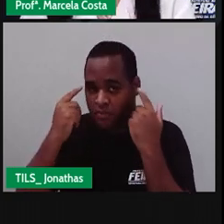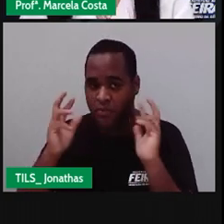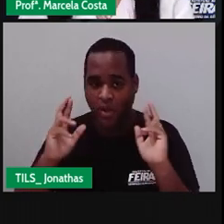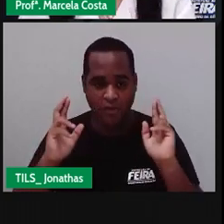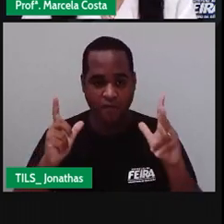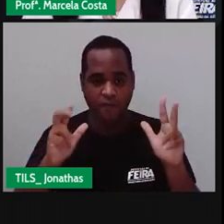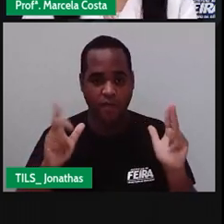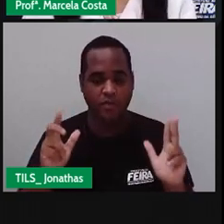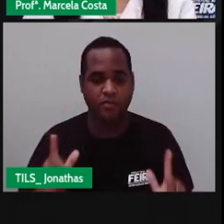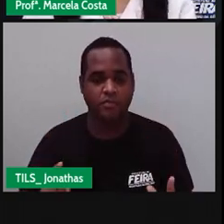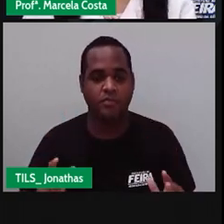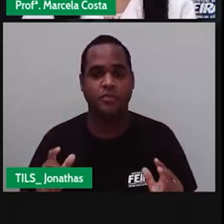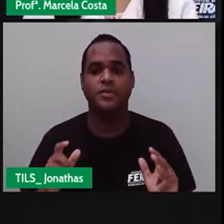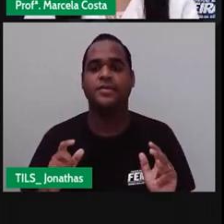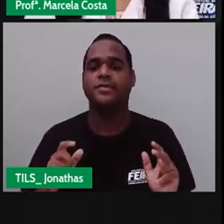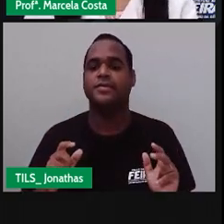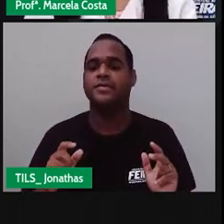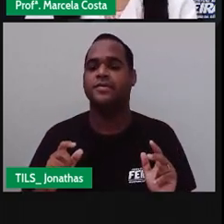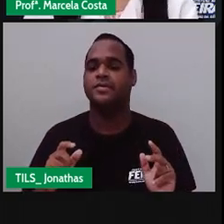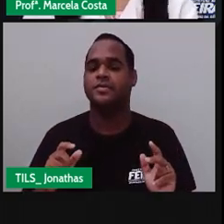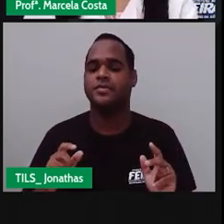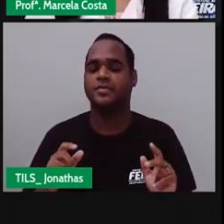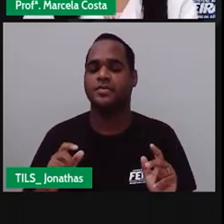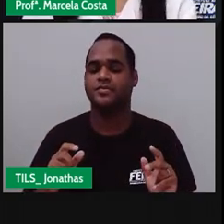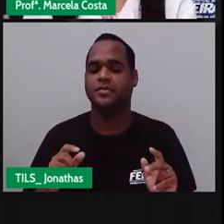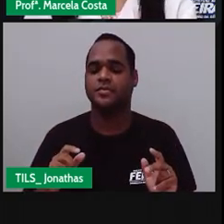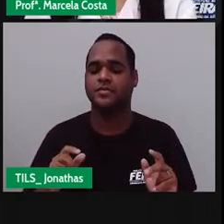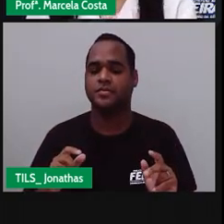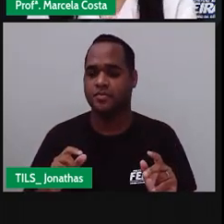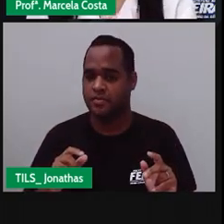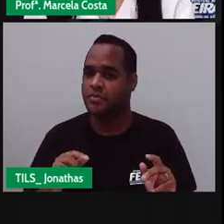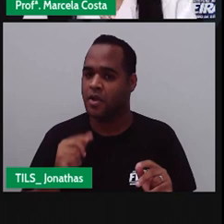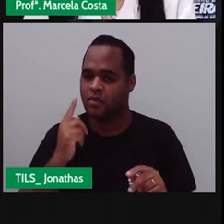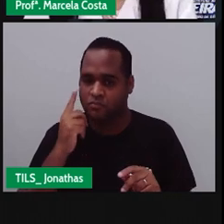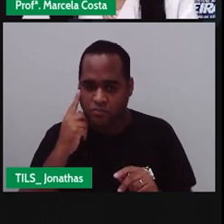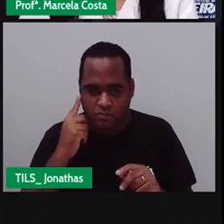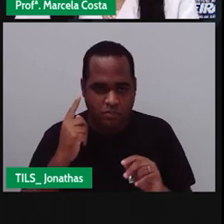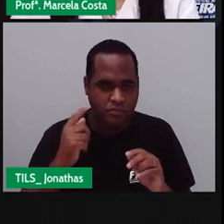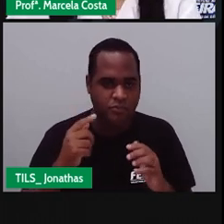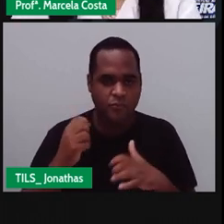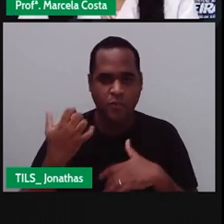Diferente Alguns Com traços Mais finos Outros Com traços Mais grossos